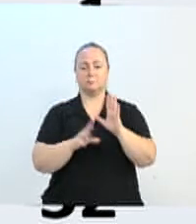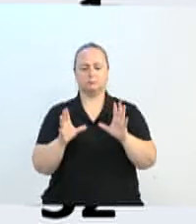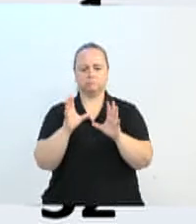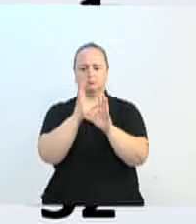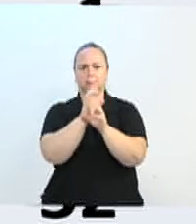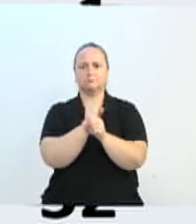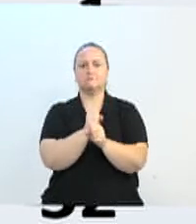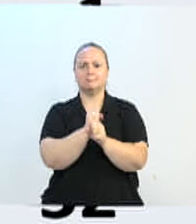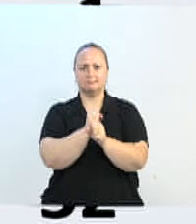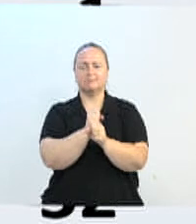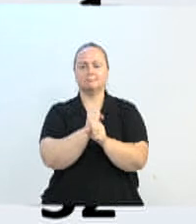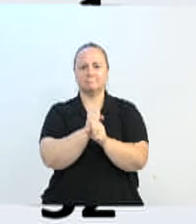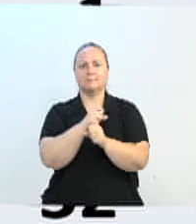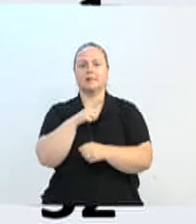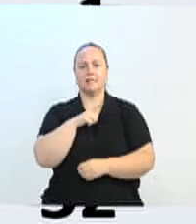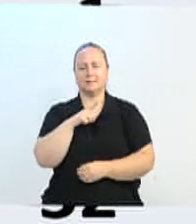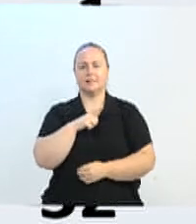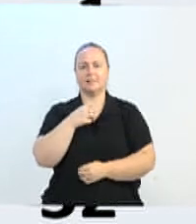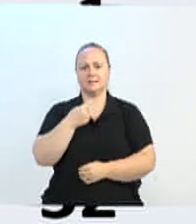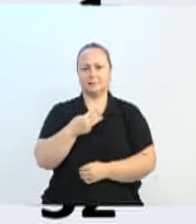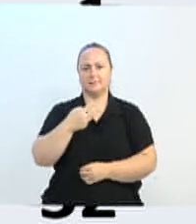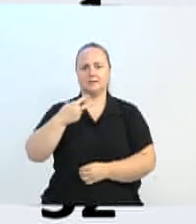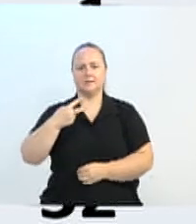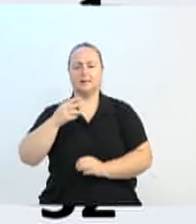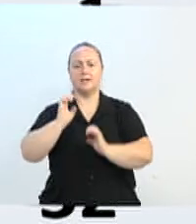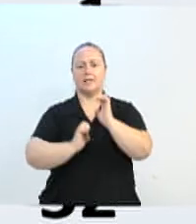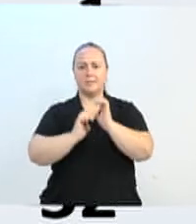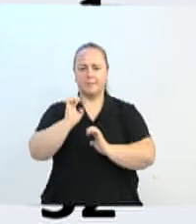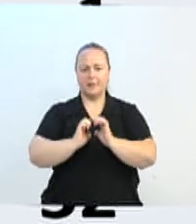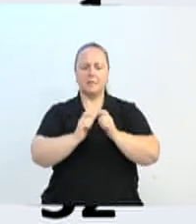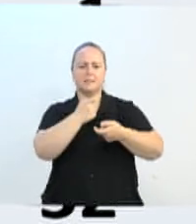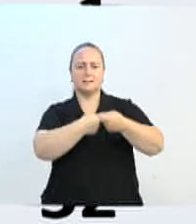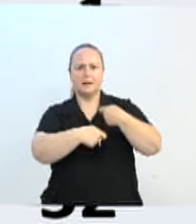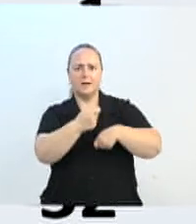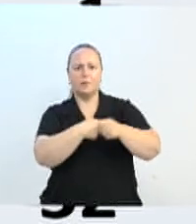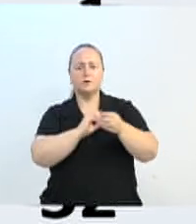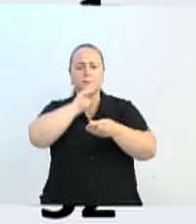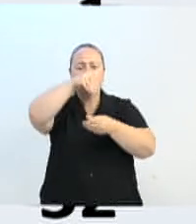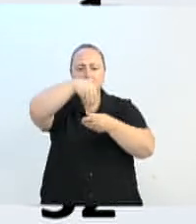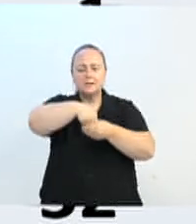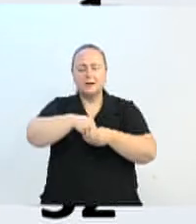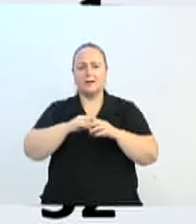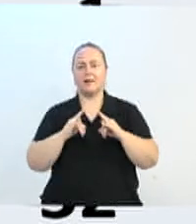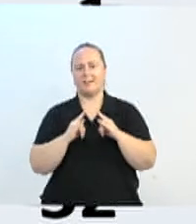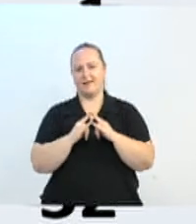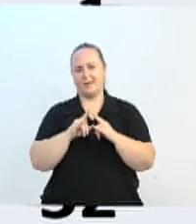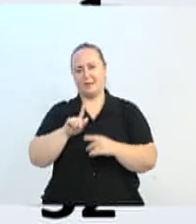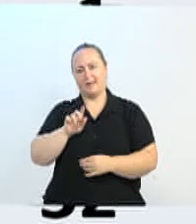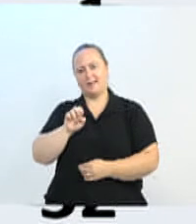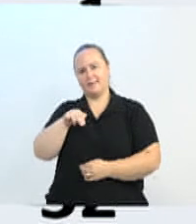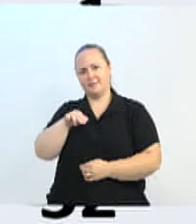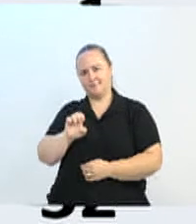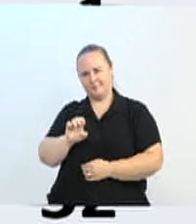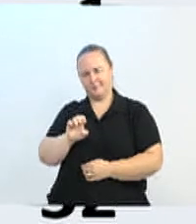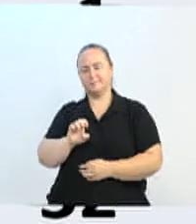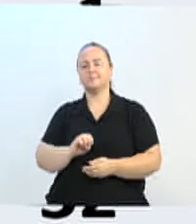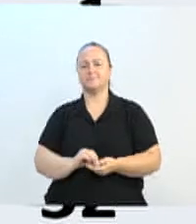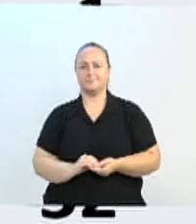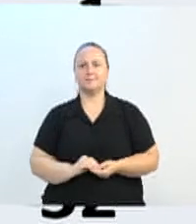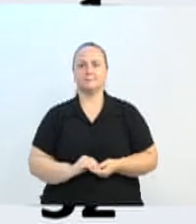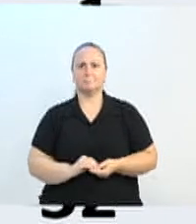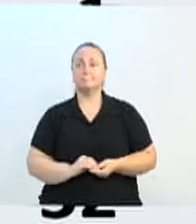aqui. Então, são 32 empresas e negócios que estão lá dentro daquele espaço. E fazendo